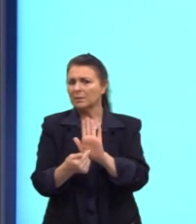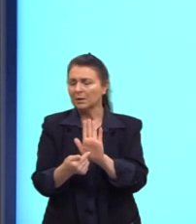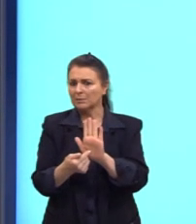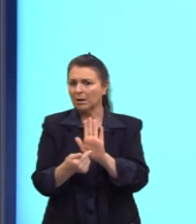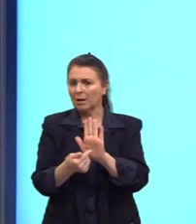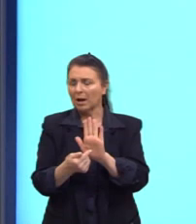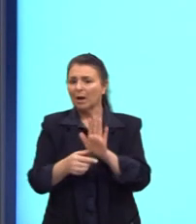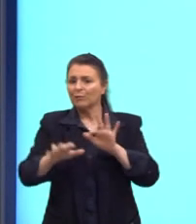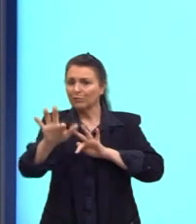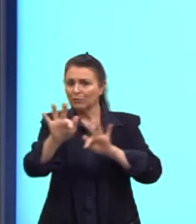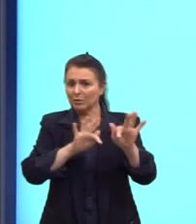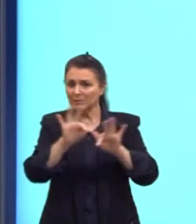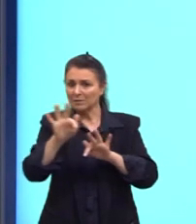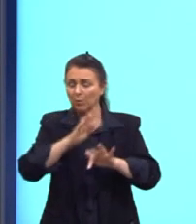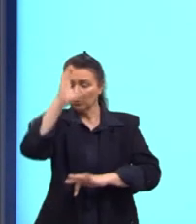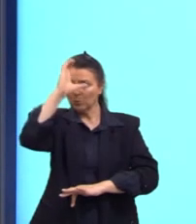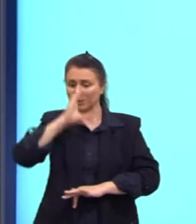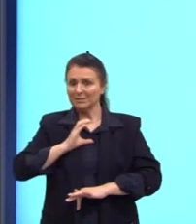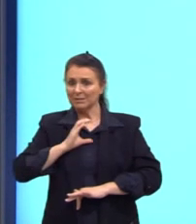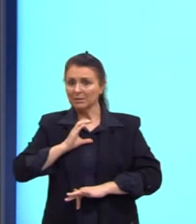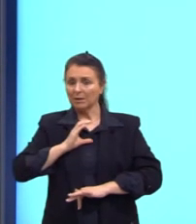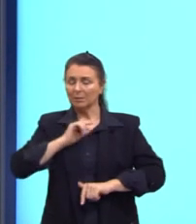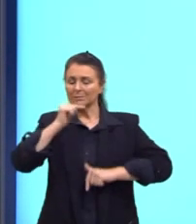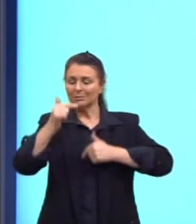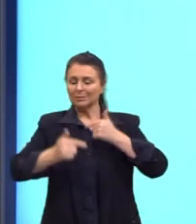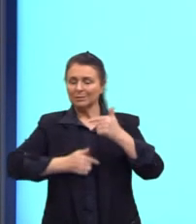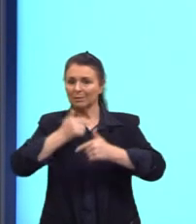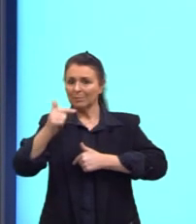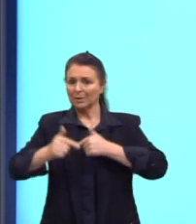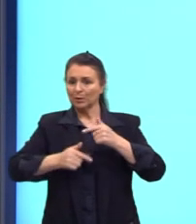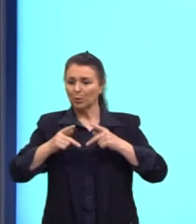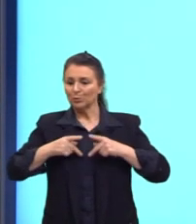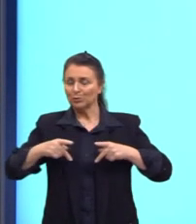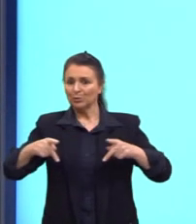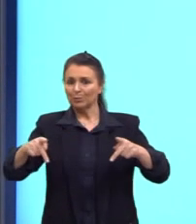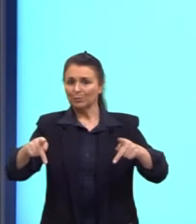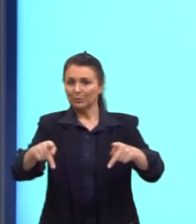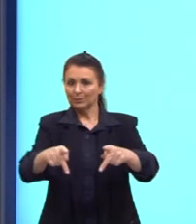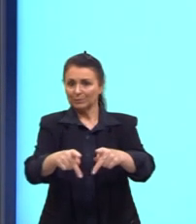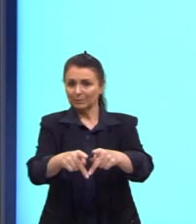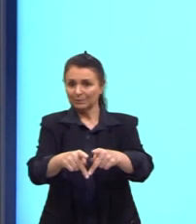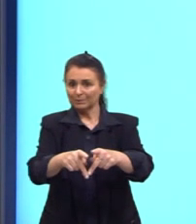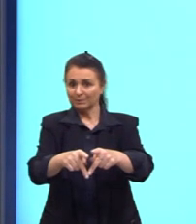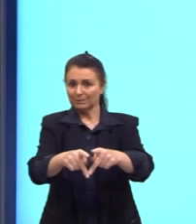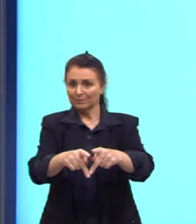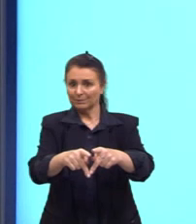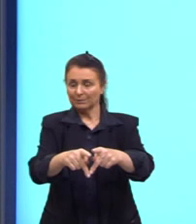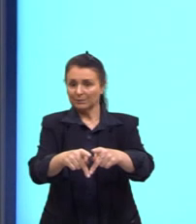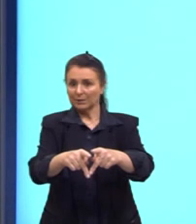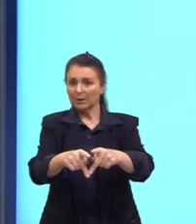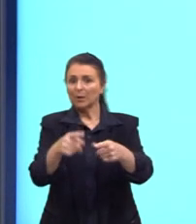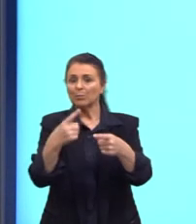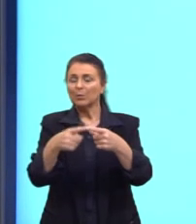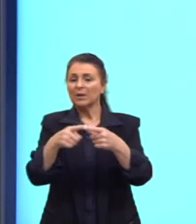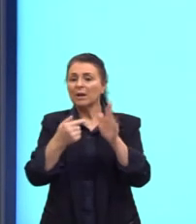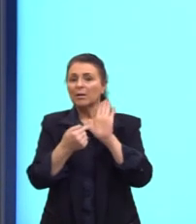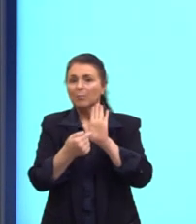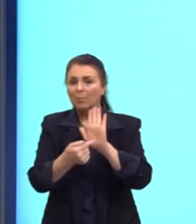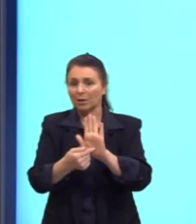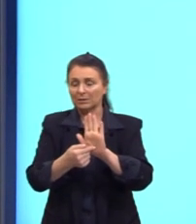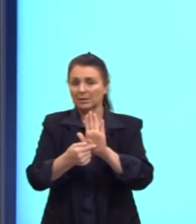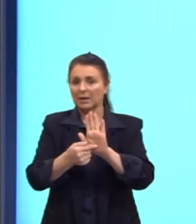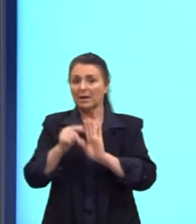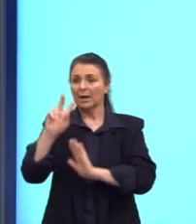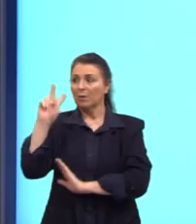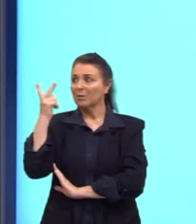Entre aspas, uma cidadania operária. Porque ela está fazendo uma alusão ao que foi dito